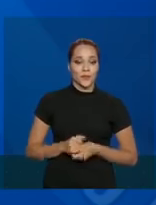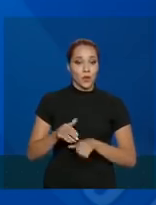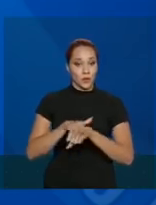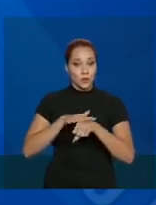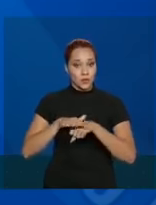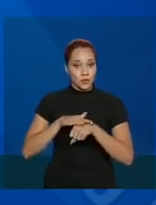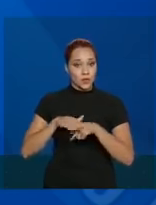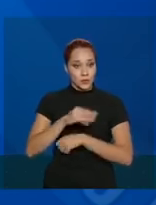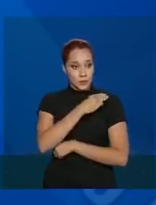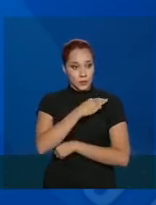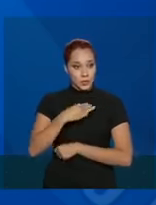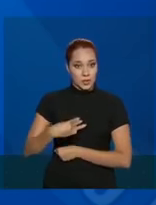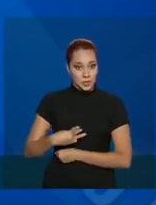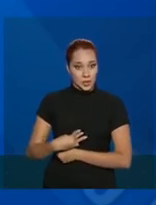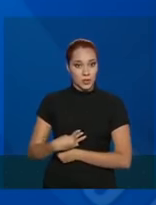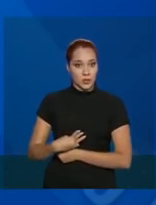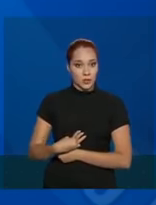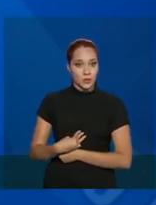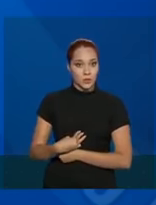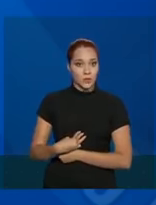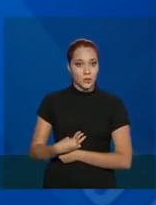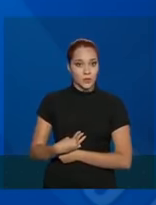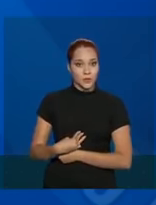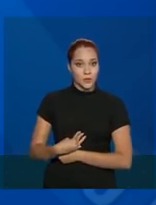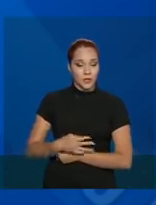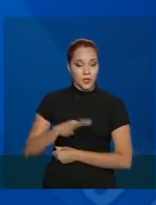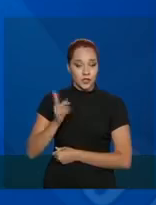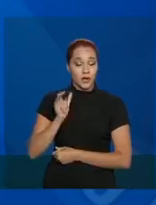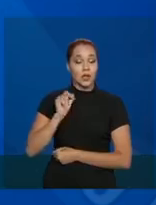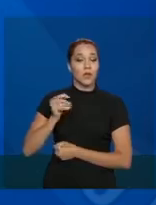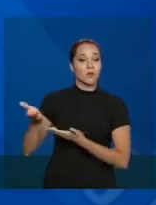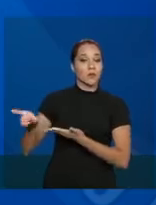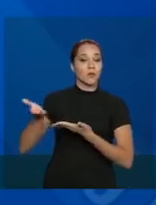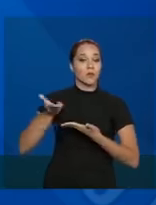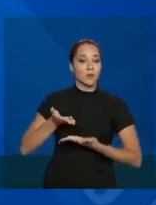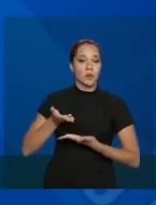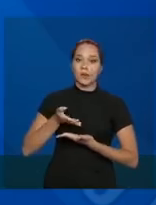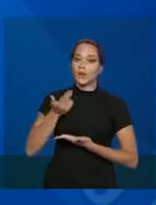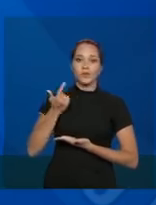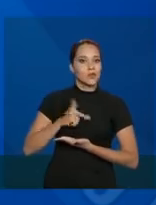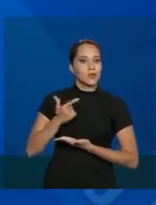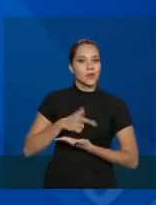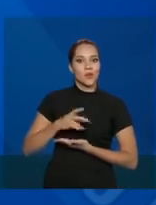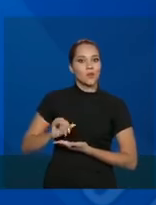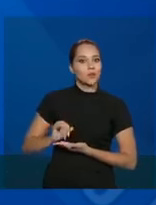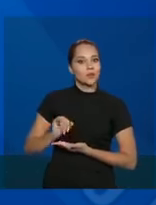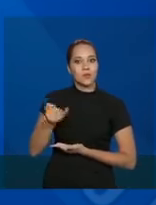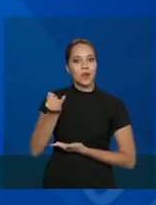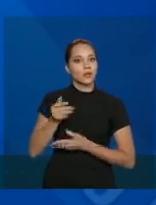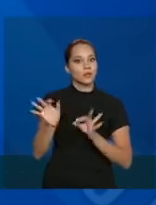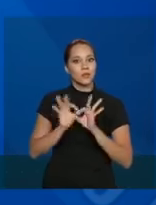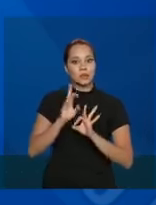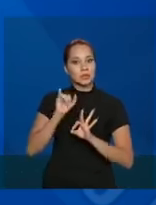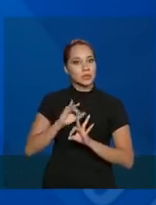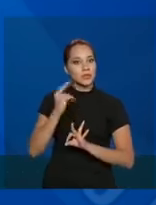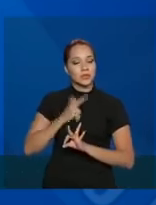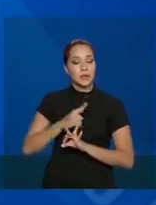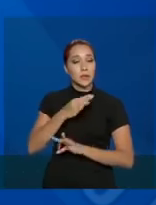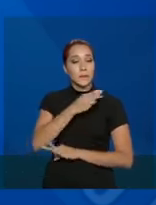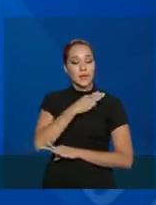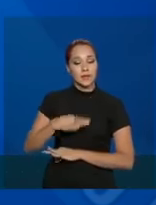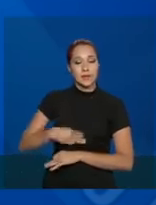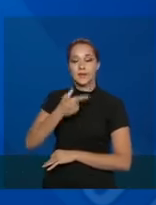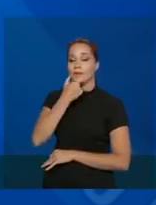com o ministro, o ministro, quem me convidou, eu não teria tido essa oportunidade se não tivesse sido o ministro